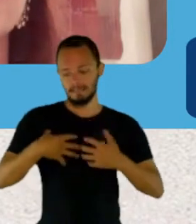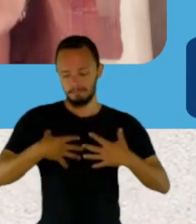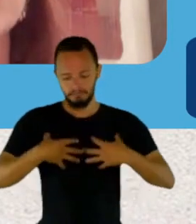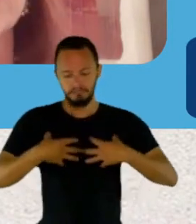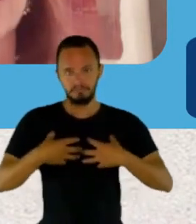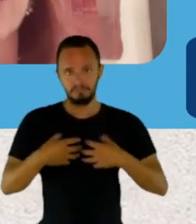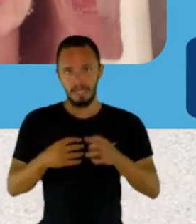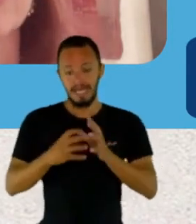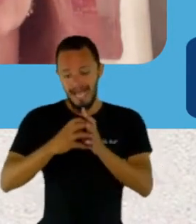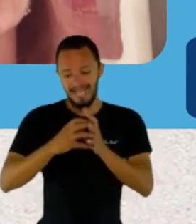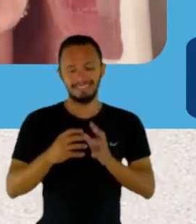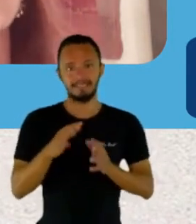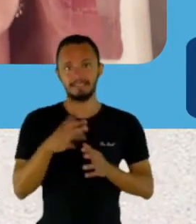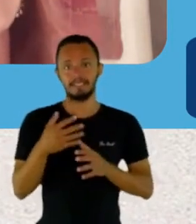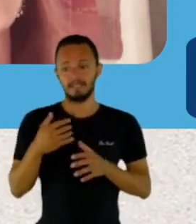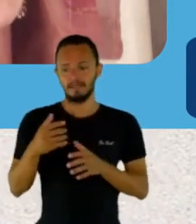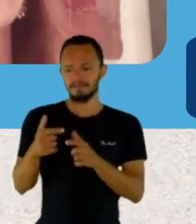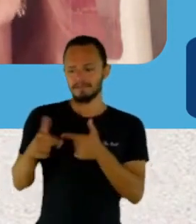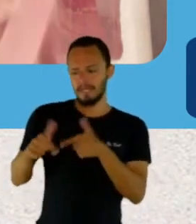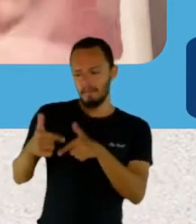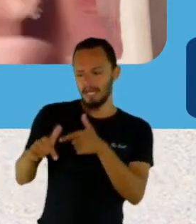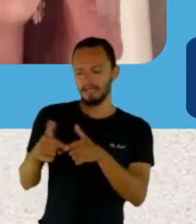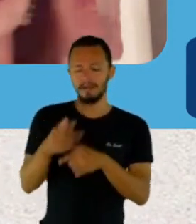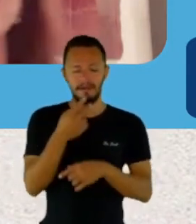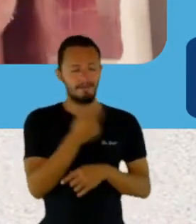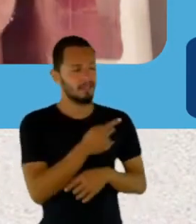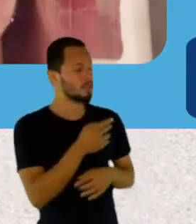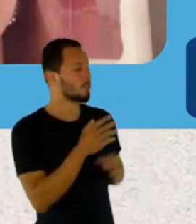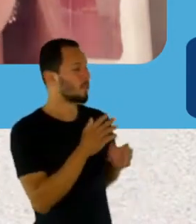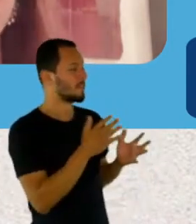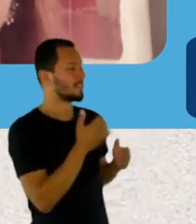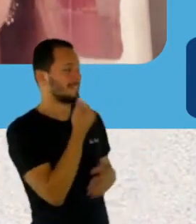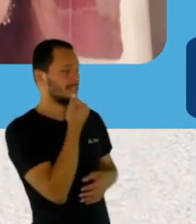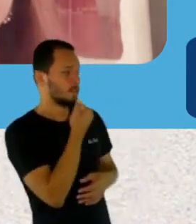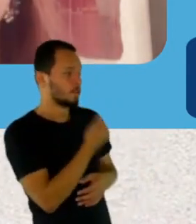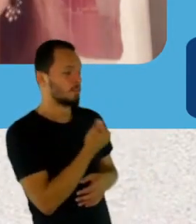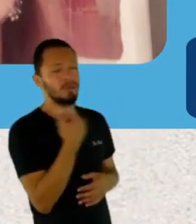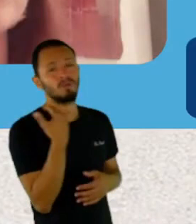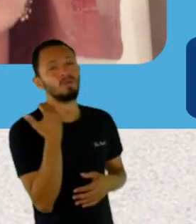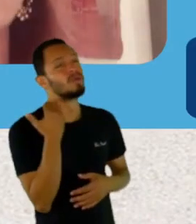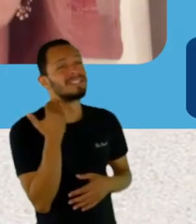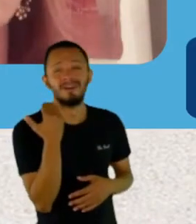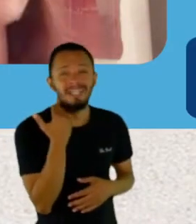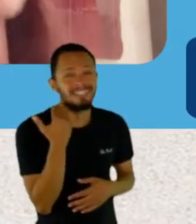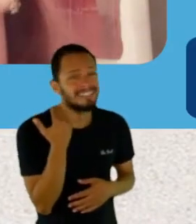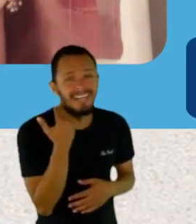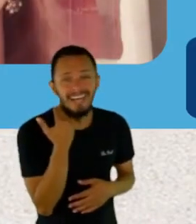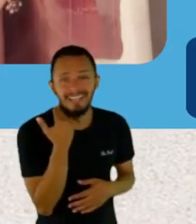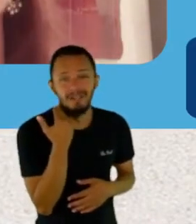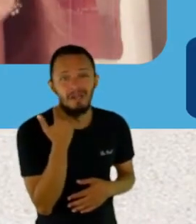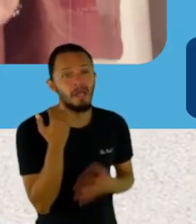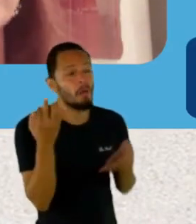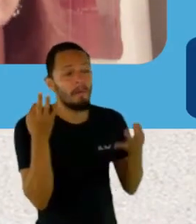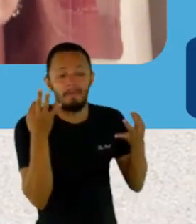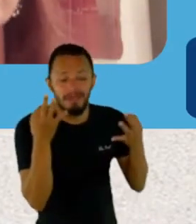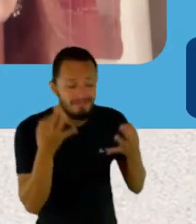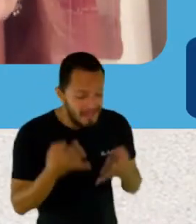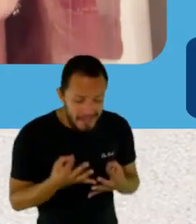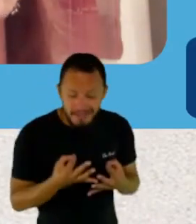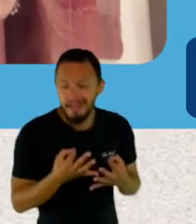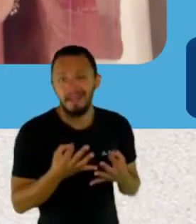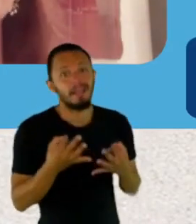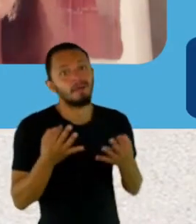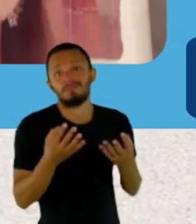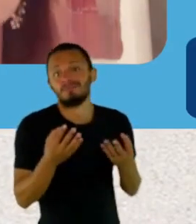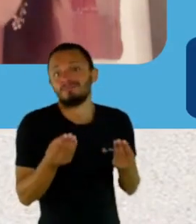gente, nós estamos tão cansadas. Tão cansadas. Foi a Roberta Zampetti. Ela falou isso. Eu não vou ser perfeita. Eu não quero ser perfeita.